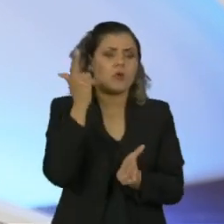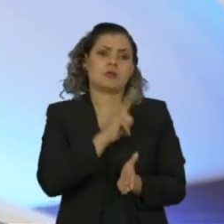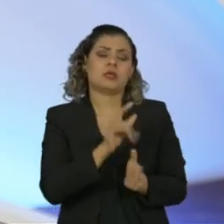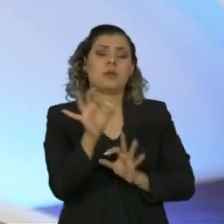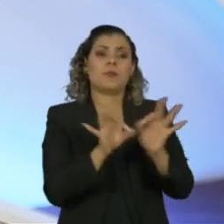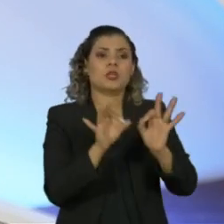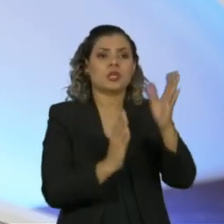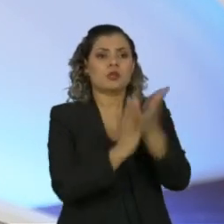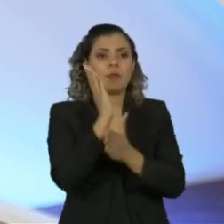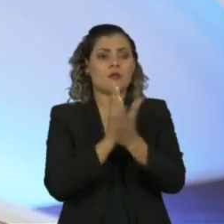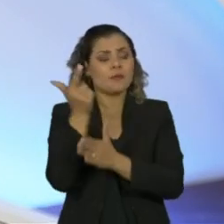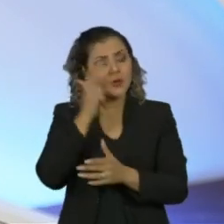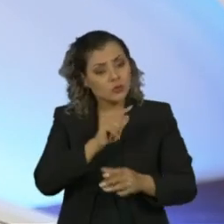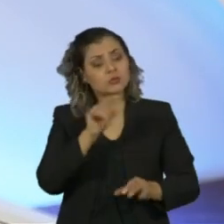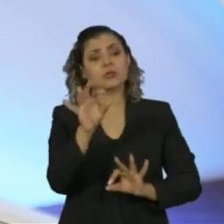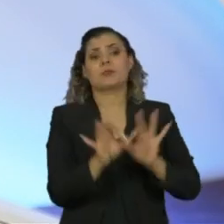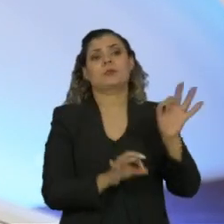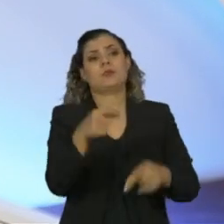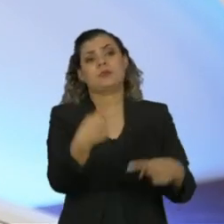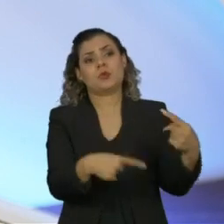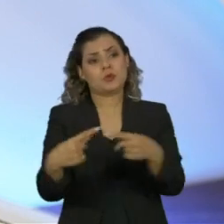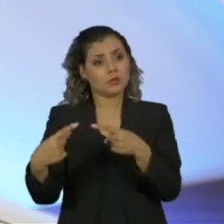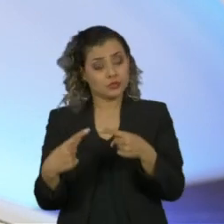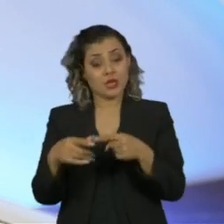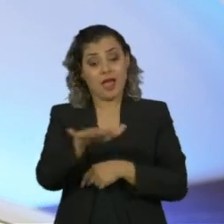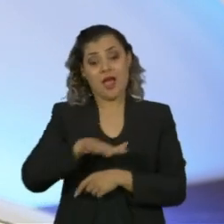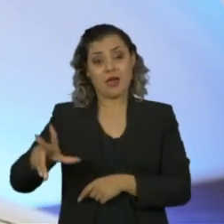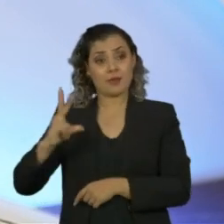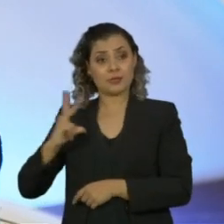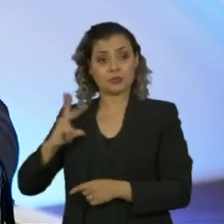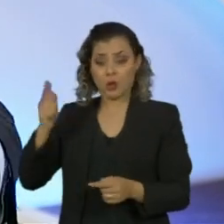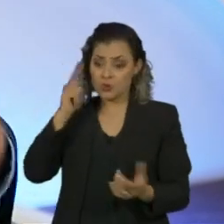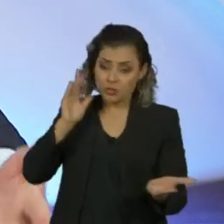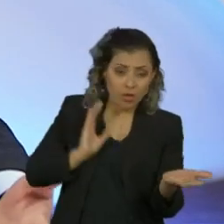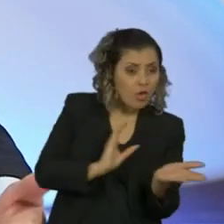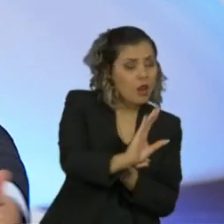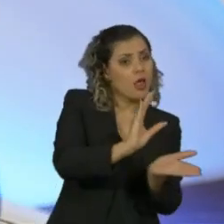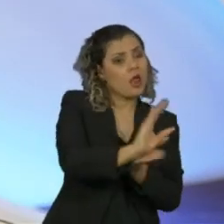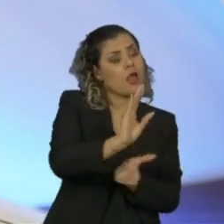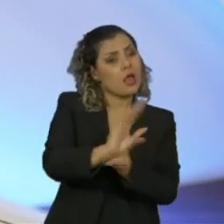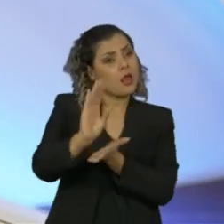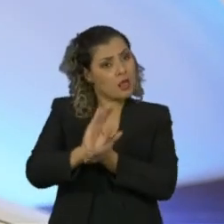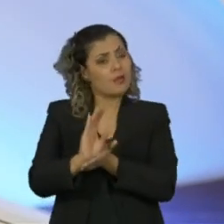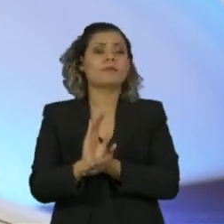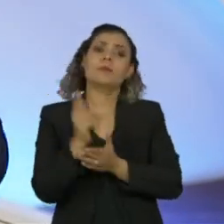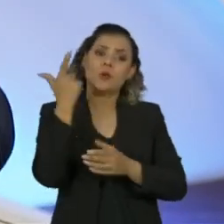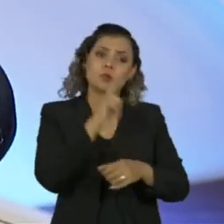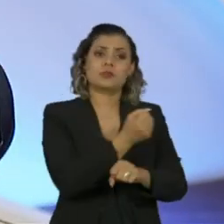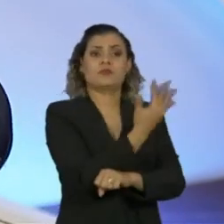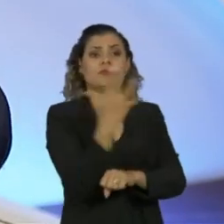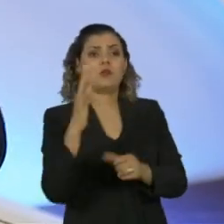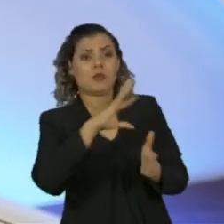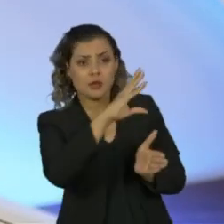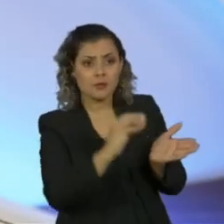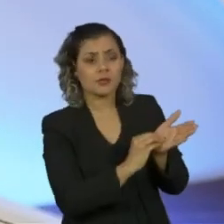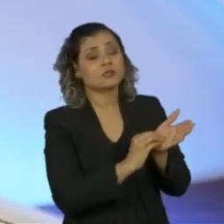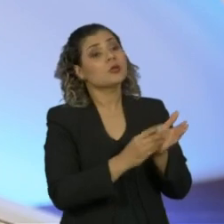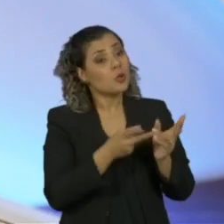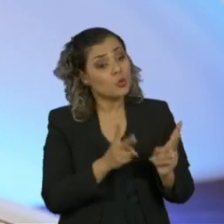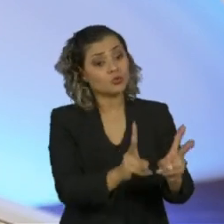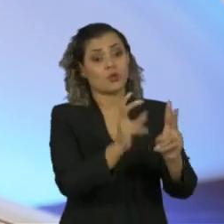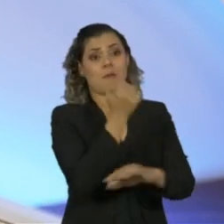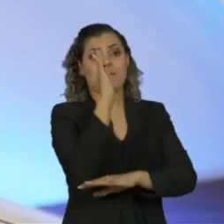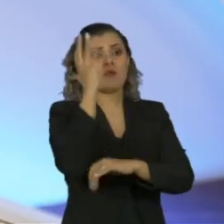uma política, onde o setor privado possa investir na manutenção da nossa floresta amazônica de pé, que ela